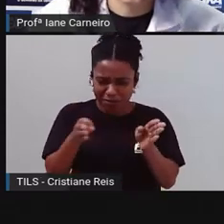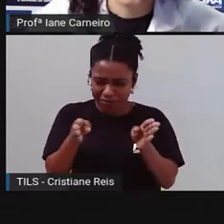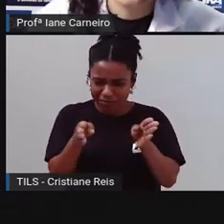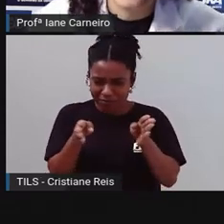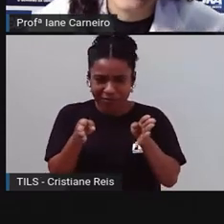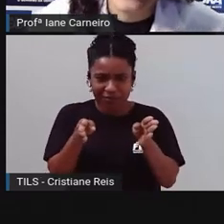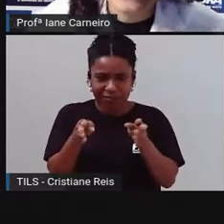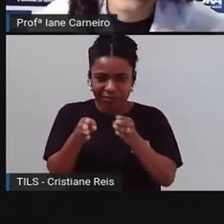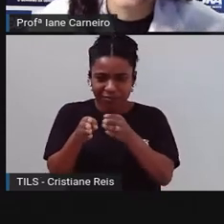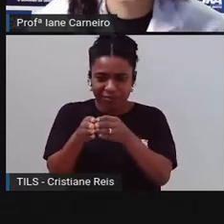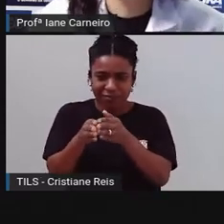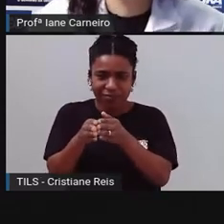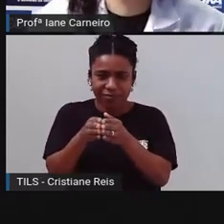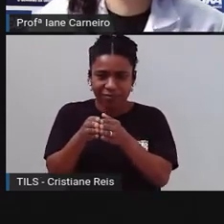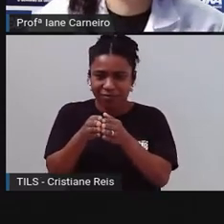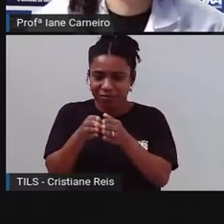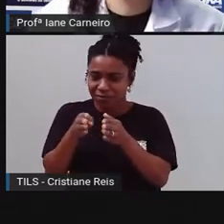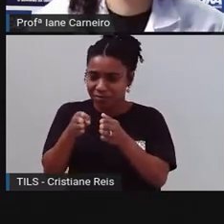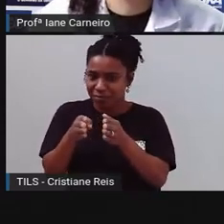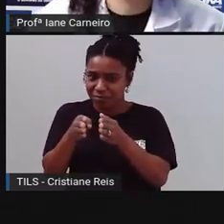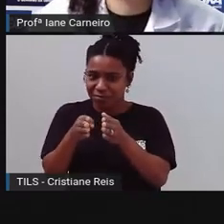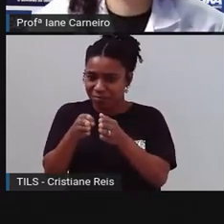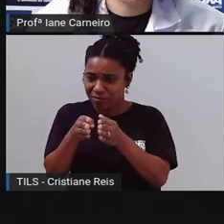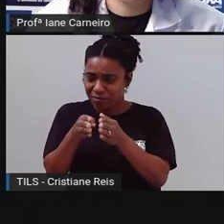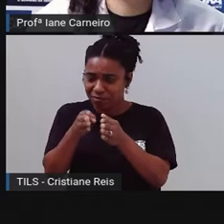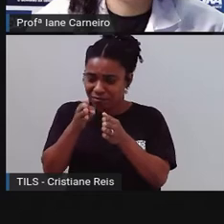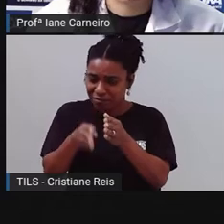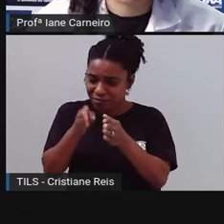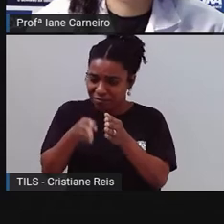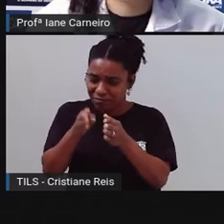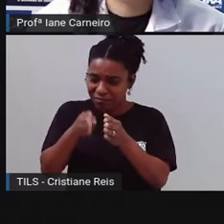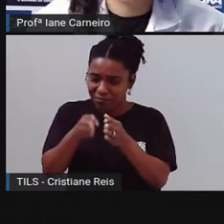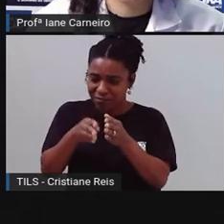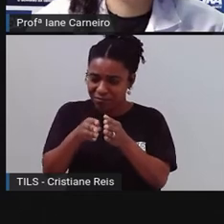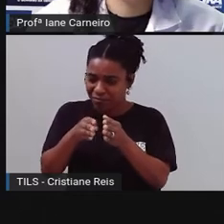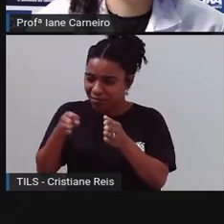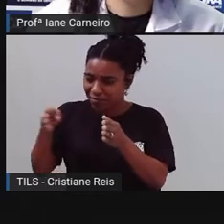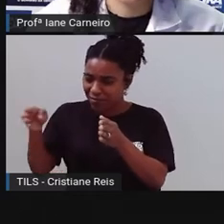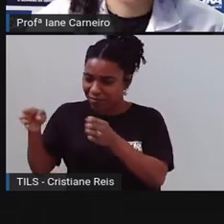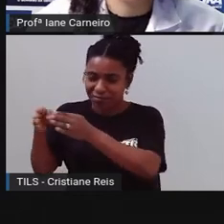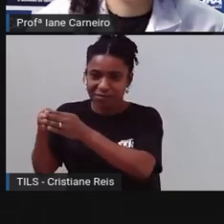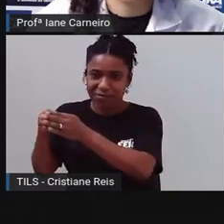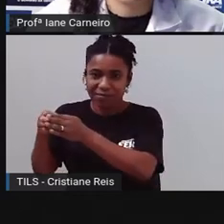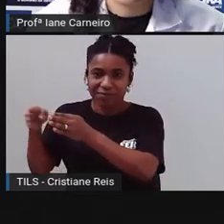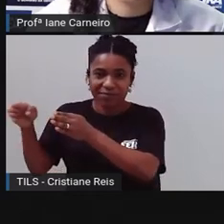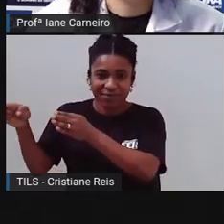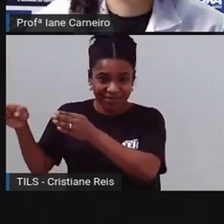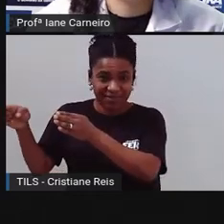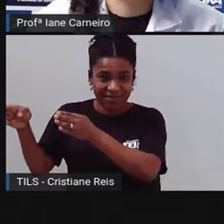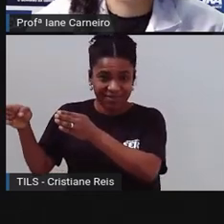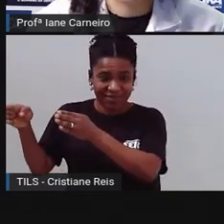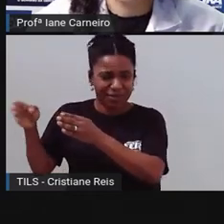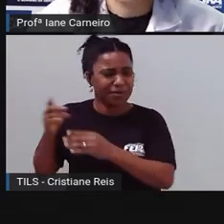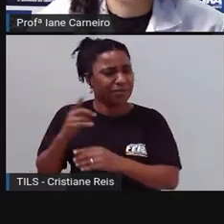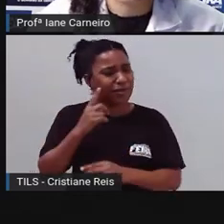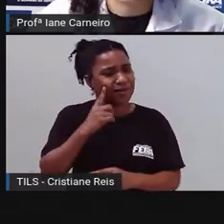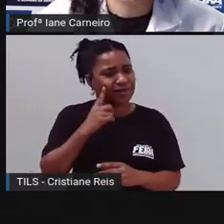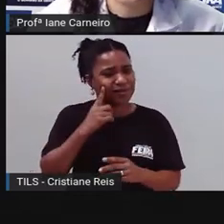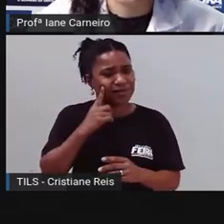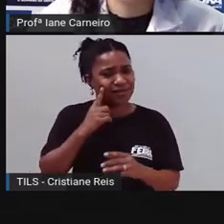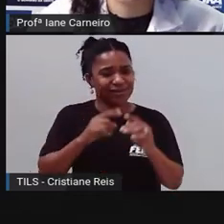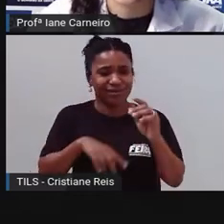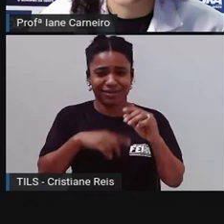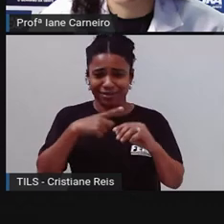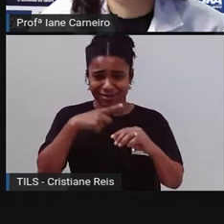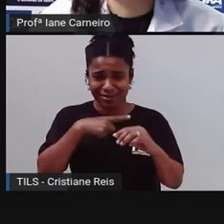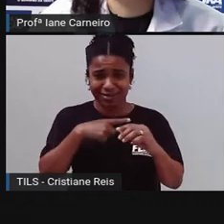no começo do meio. O que é está no começo da palavra meio? Olha aqui, a próxima circulando a palavra meio. O é está